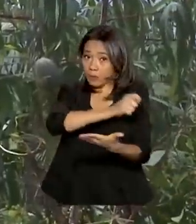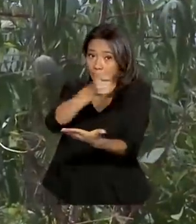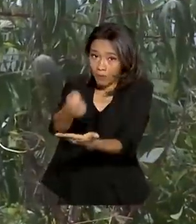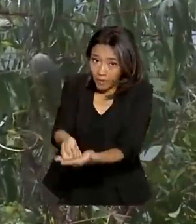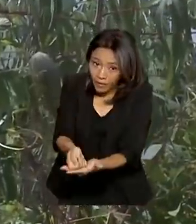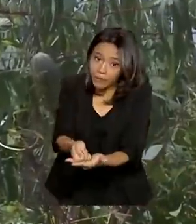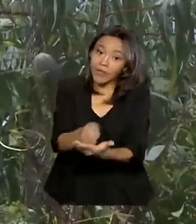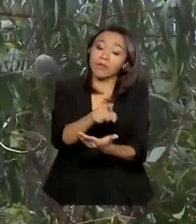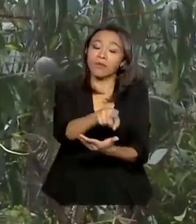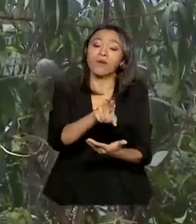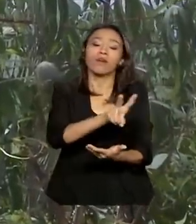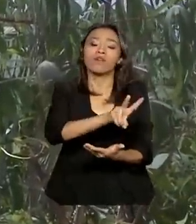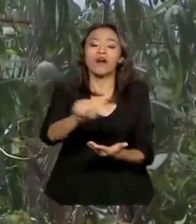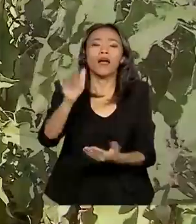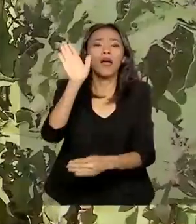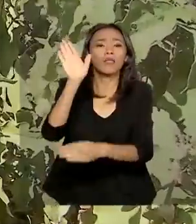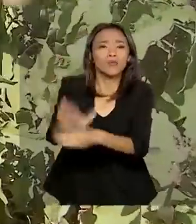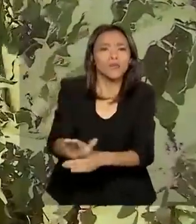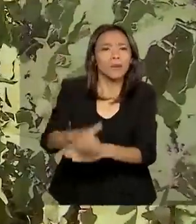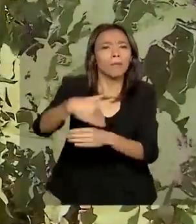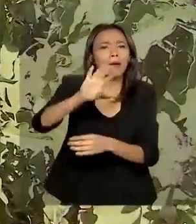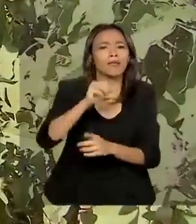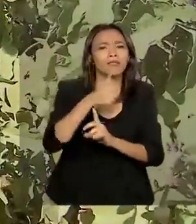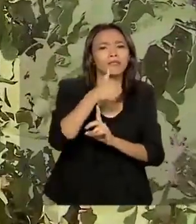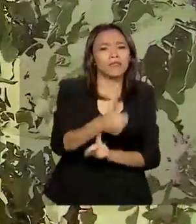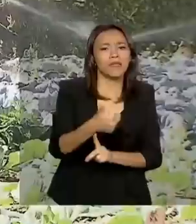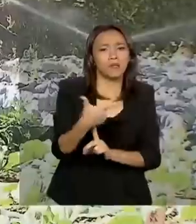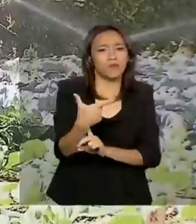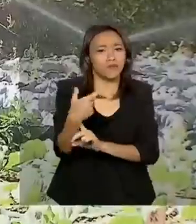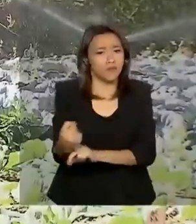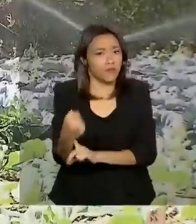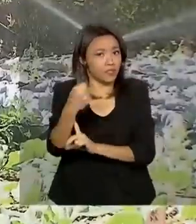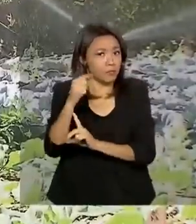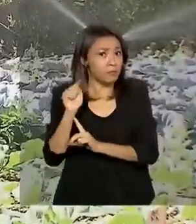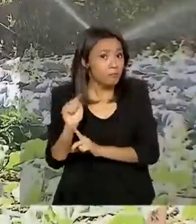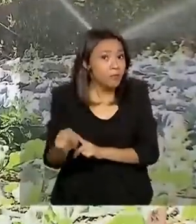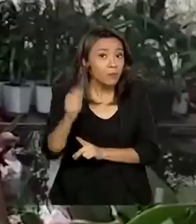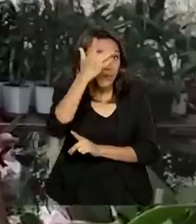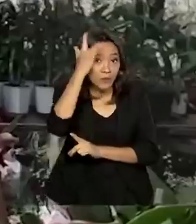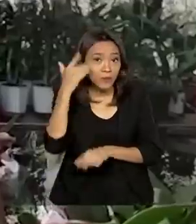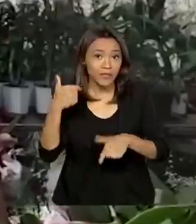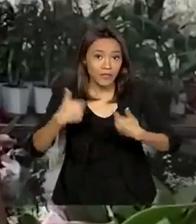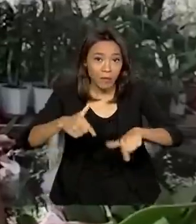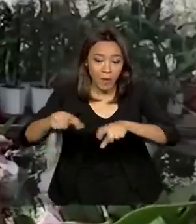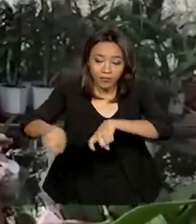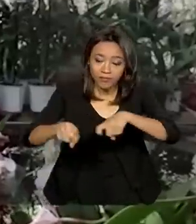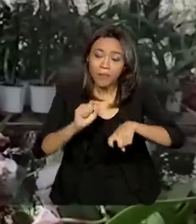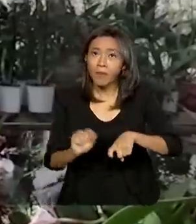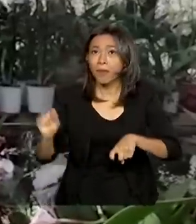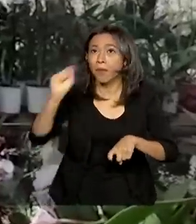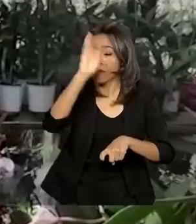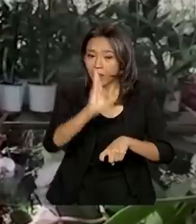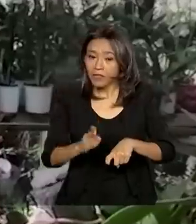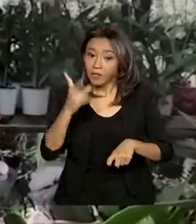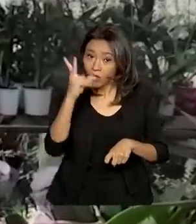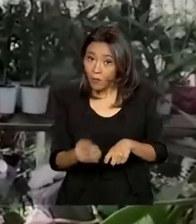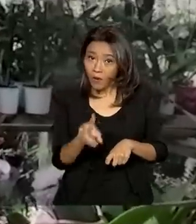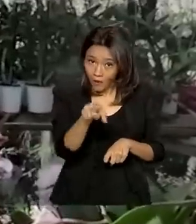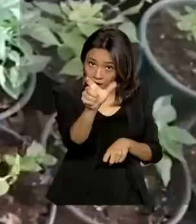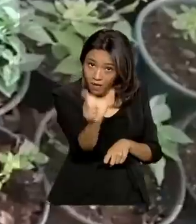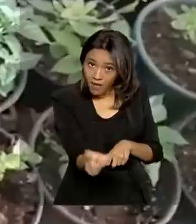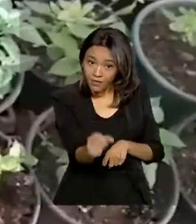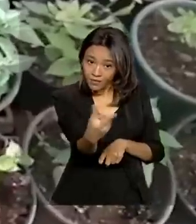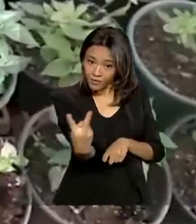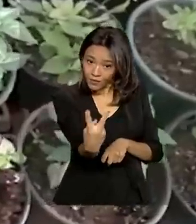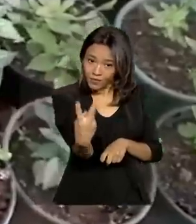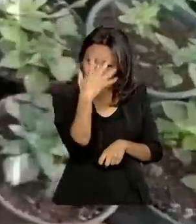vai beneficiar mais de 120 mil agricultores em todo o país, como o casal Ademar e Marlene, que